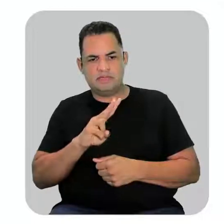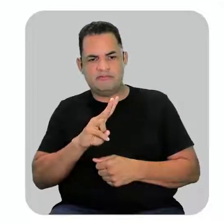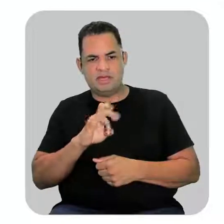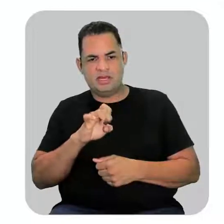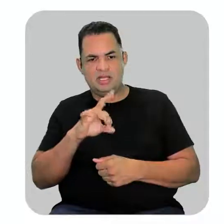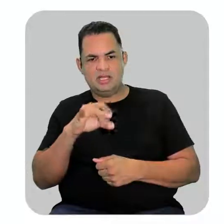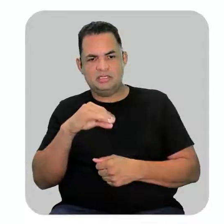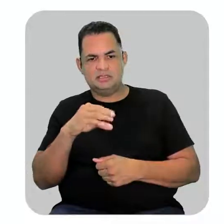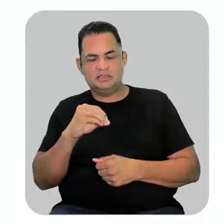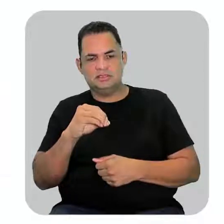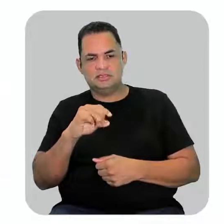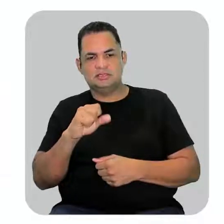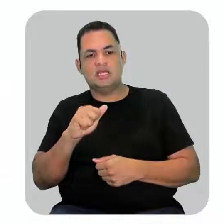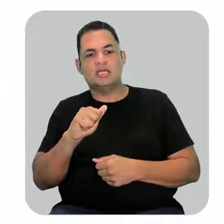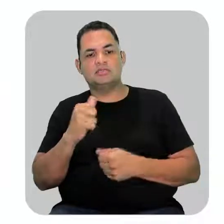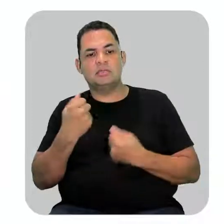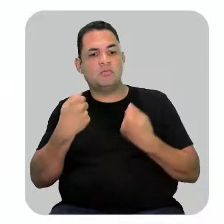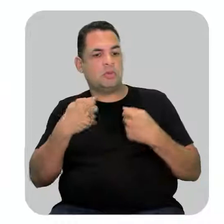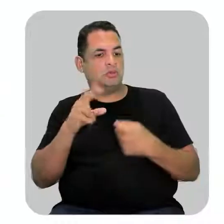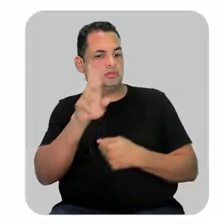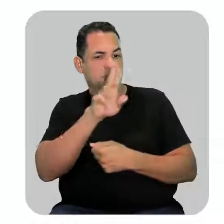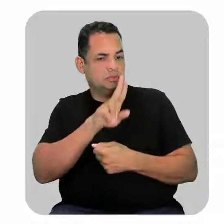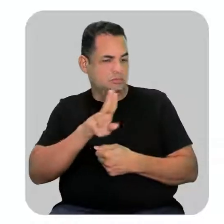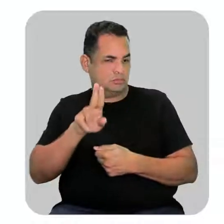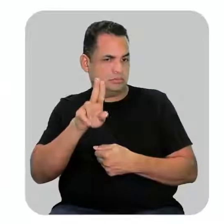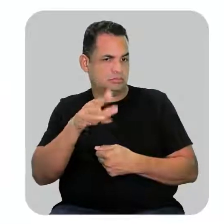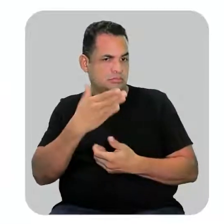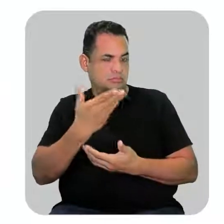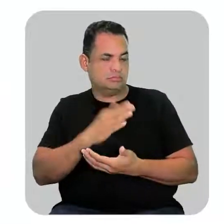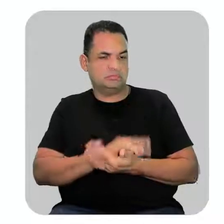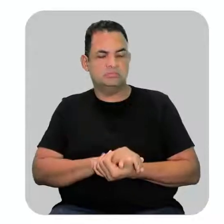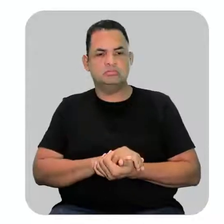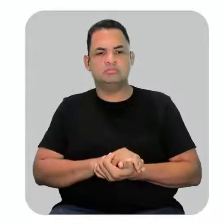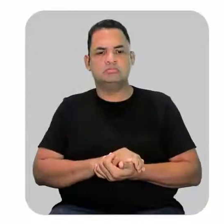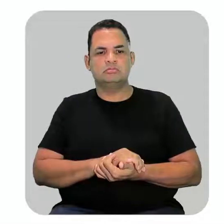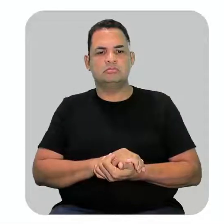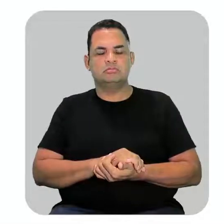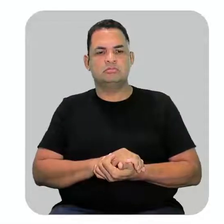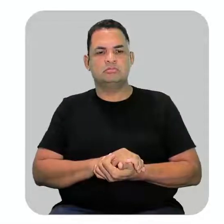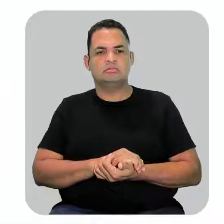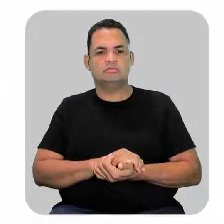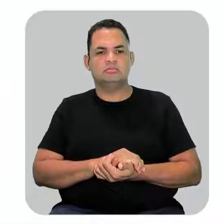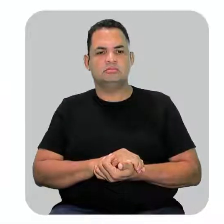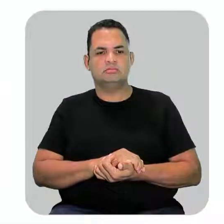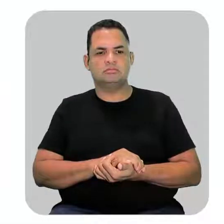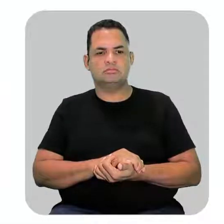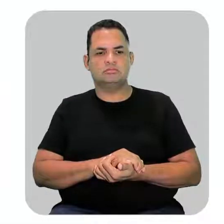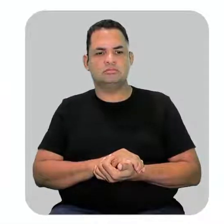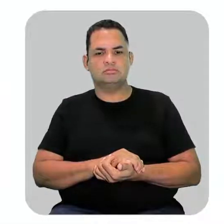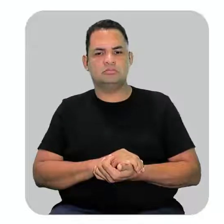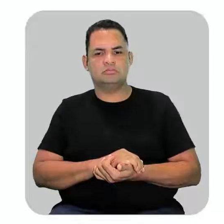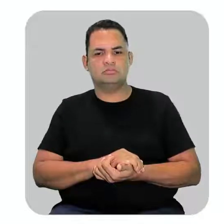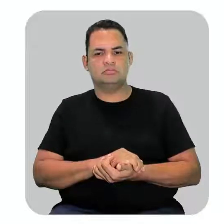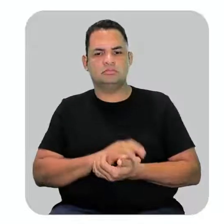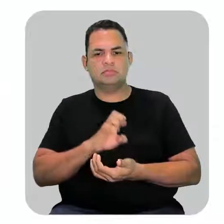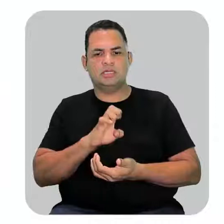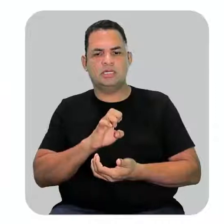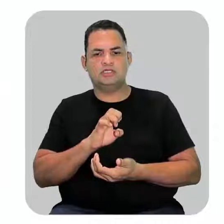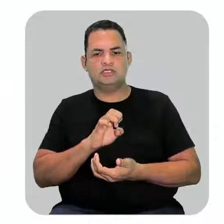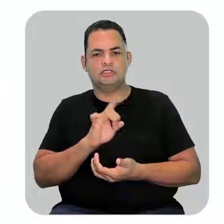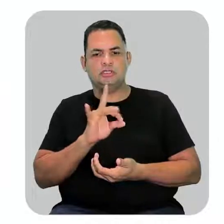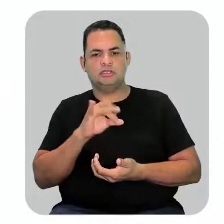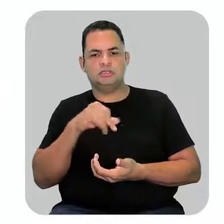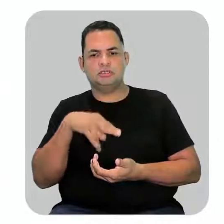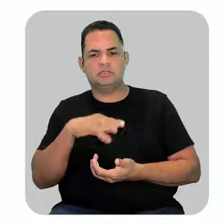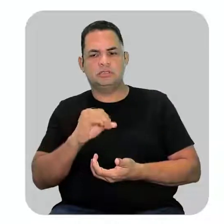disponíveis. Tá? Ele é trivalente. O nome dele é etilidino.